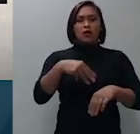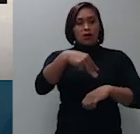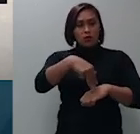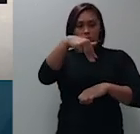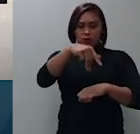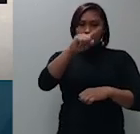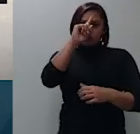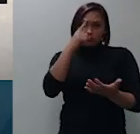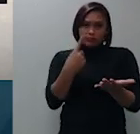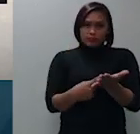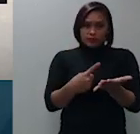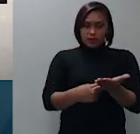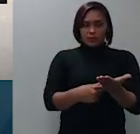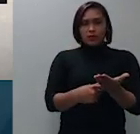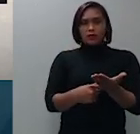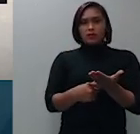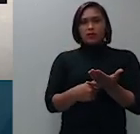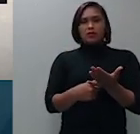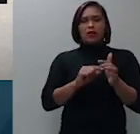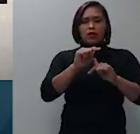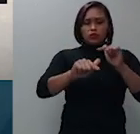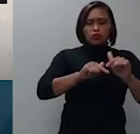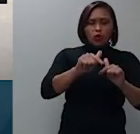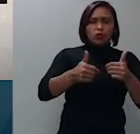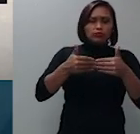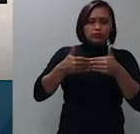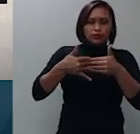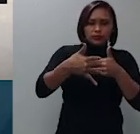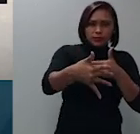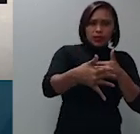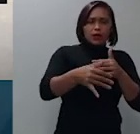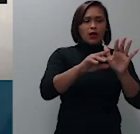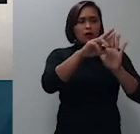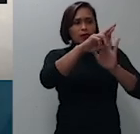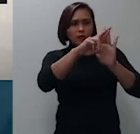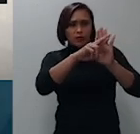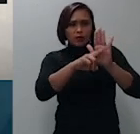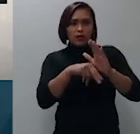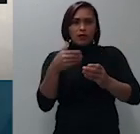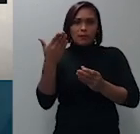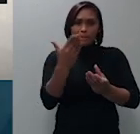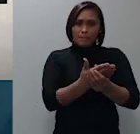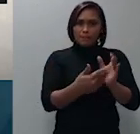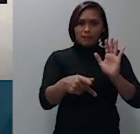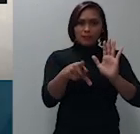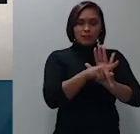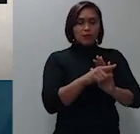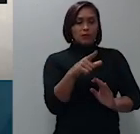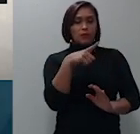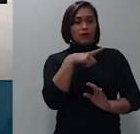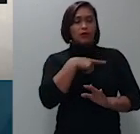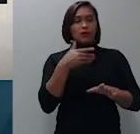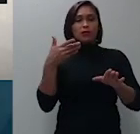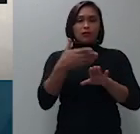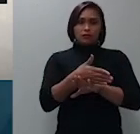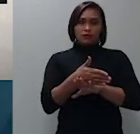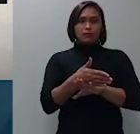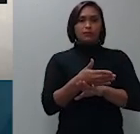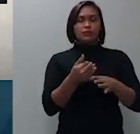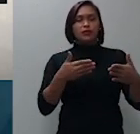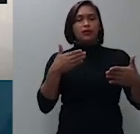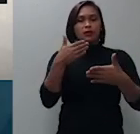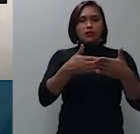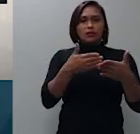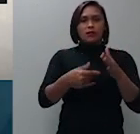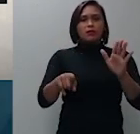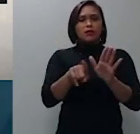providências para a supressão de irregularidades processuais porventura existentes delimitar as questões de fato a